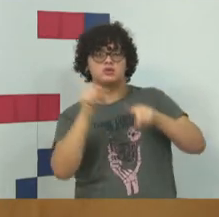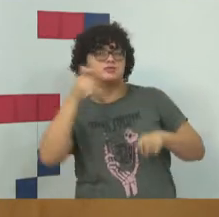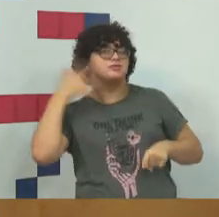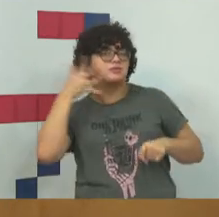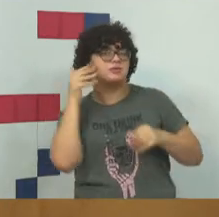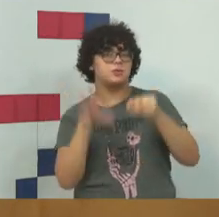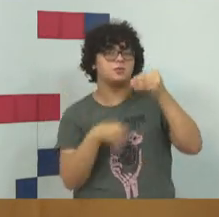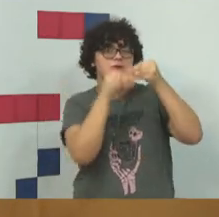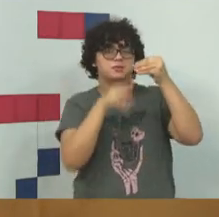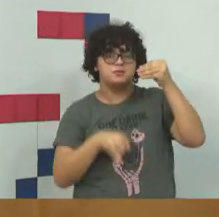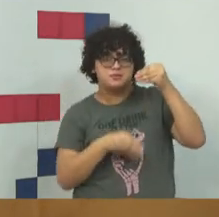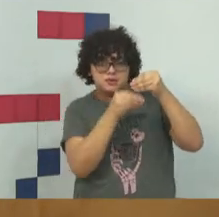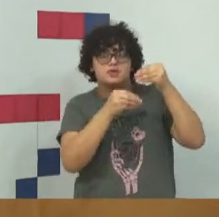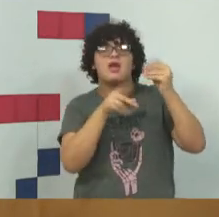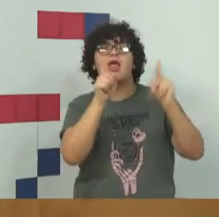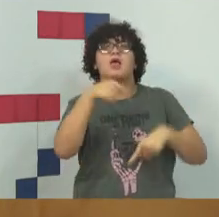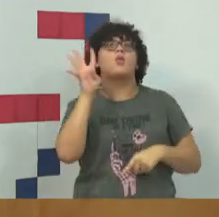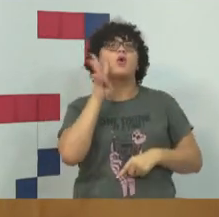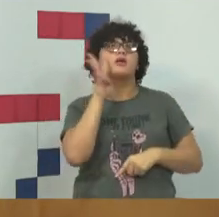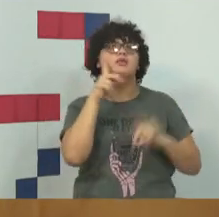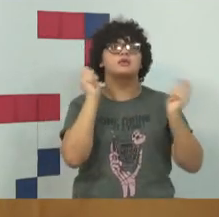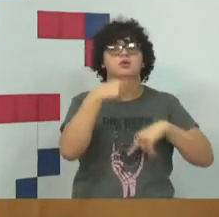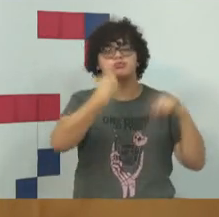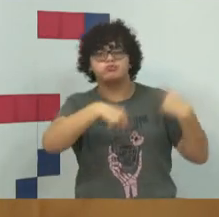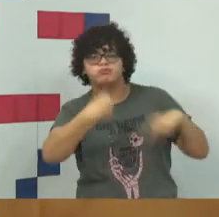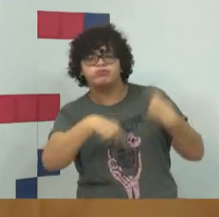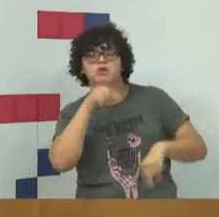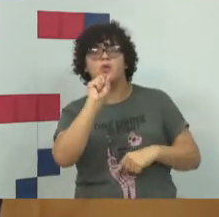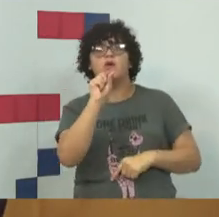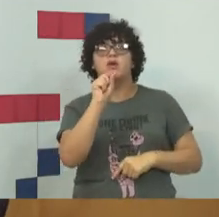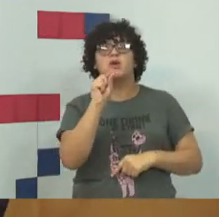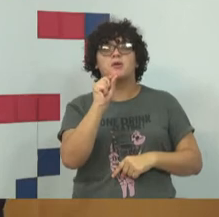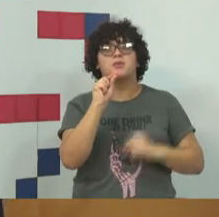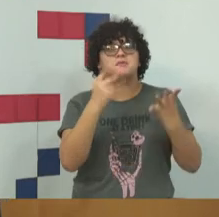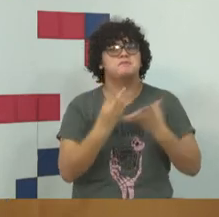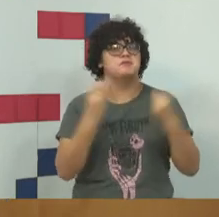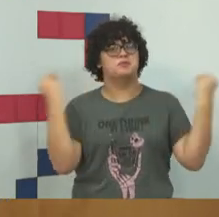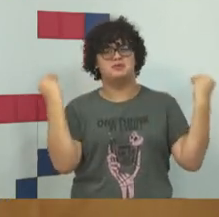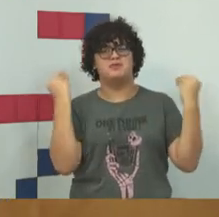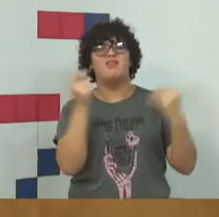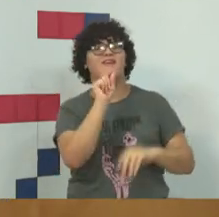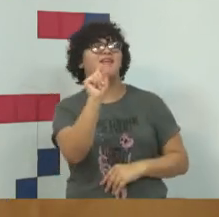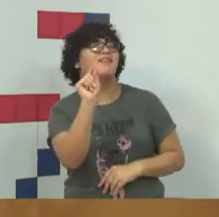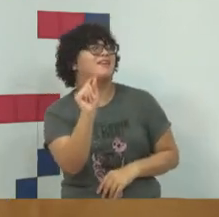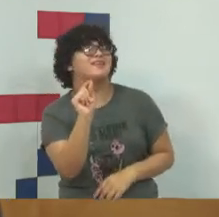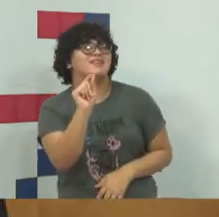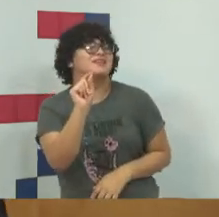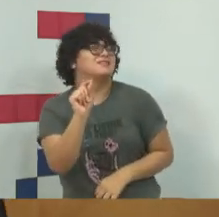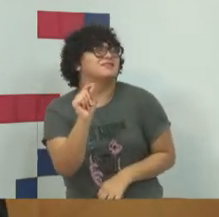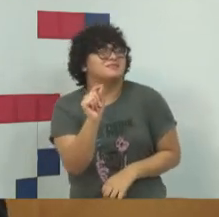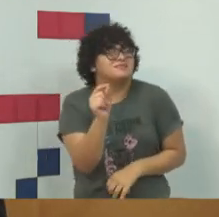lives são complementares. Na quarta-feira, nós discutimos muito a questão